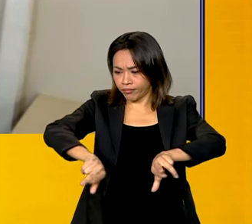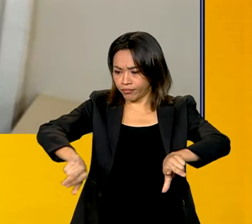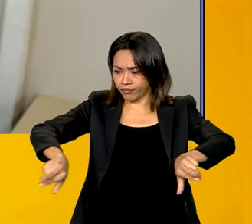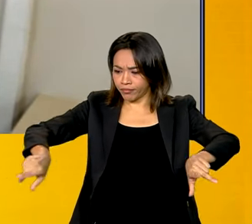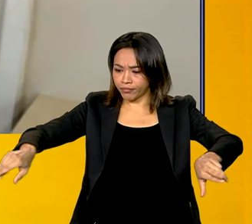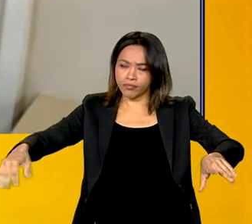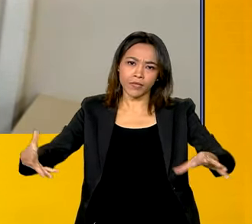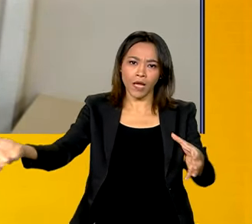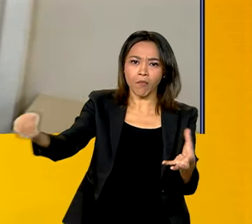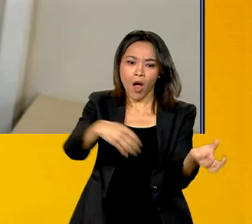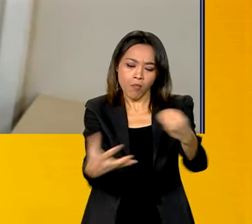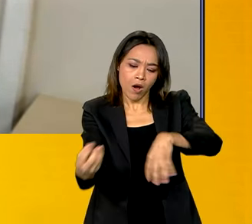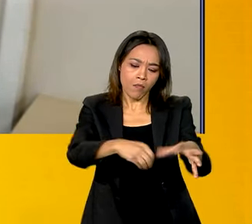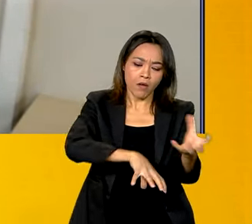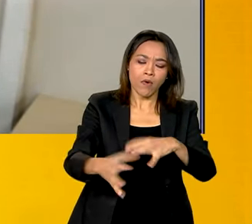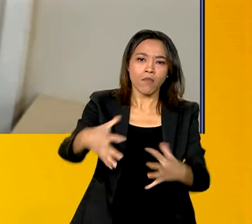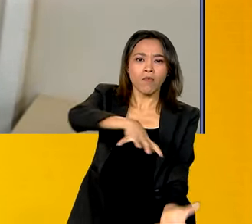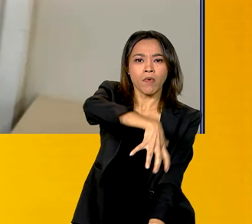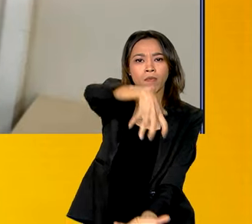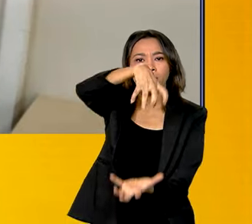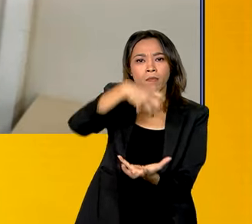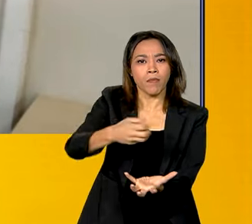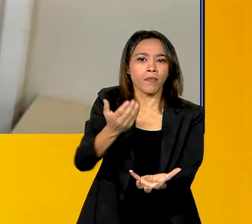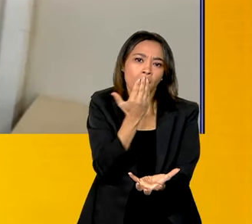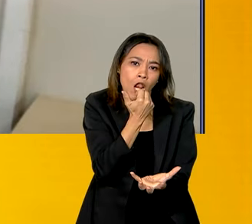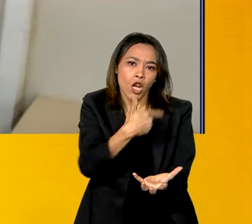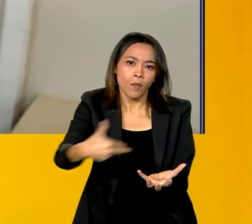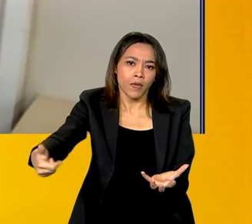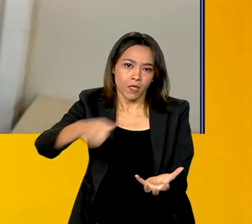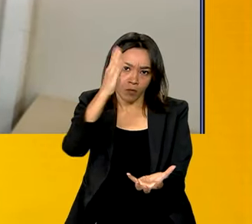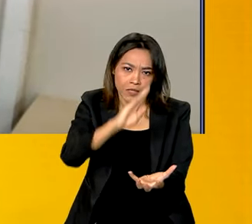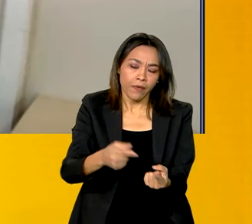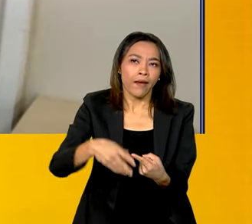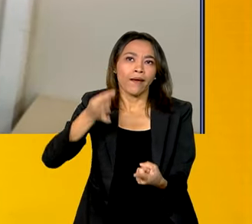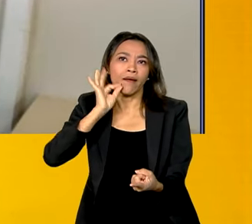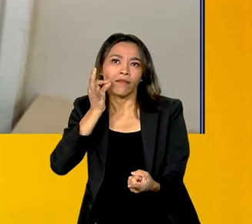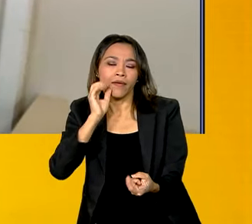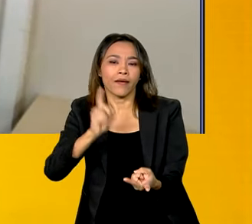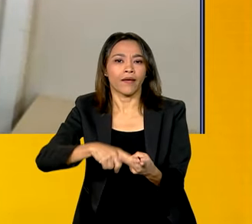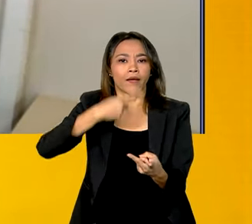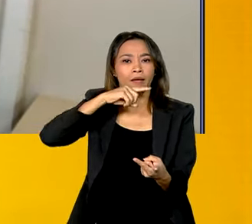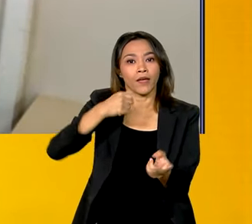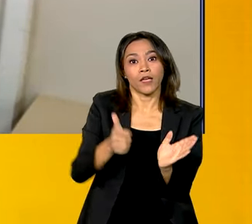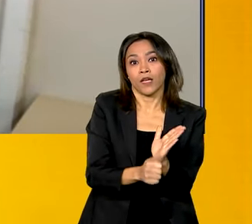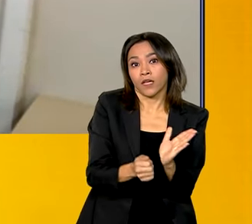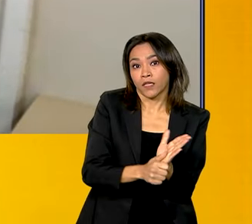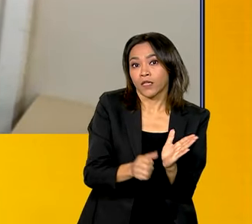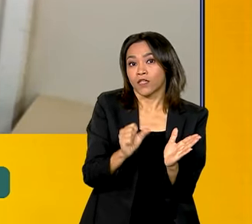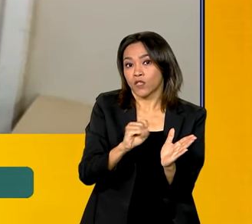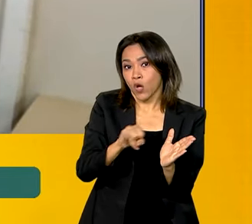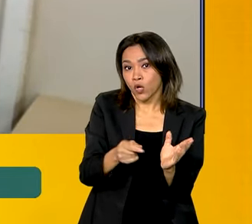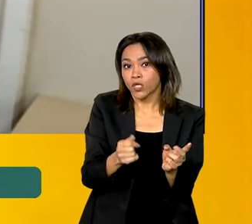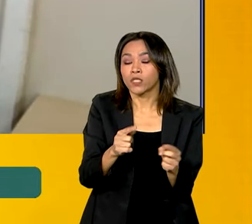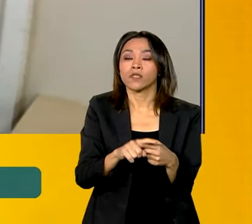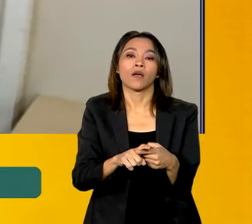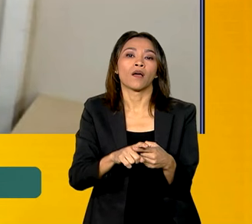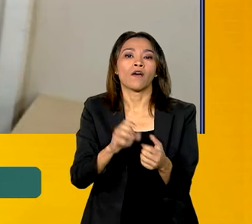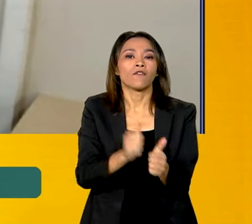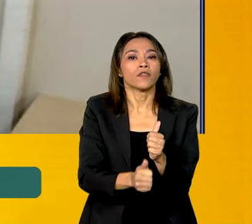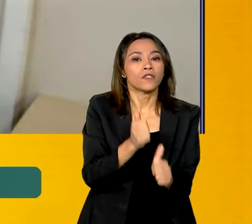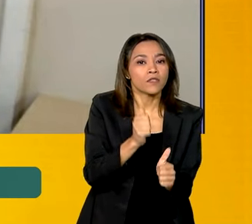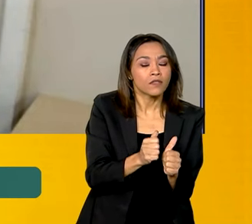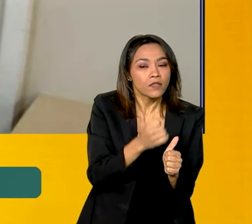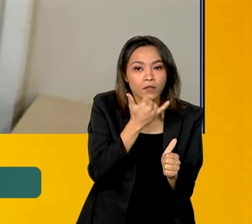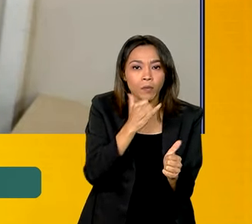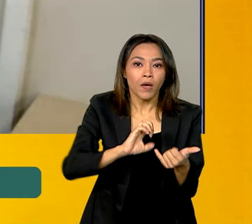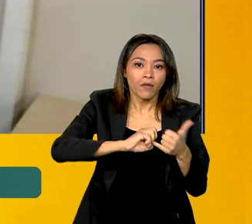alimentar brasileira, além de cana-de-açúcar, café, enfim, soja, milho, arroz, feijão. E a Conab,